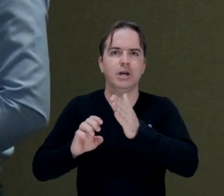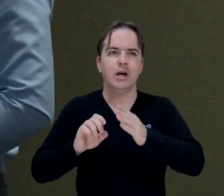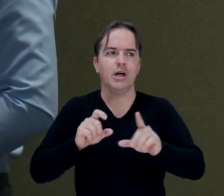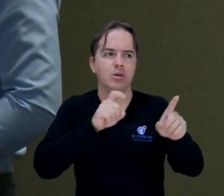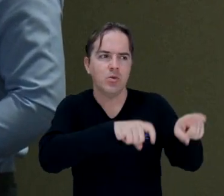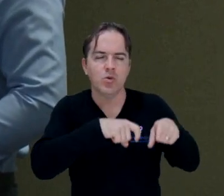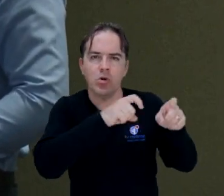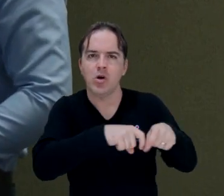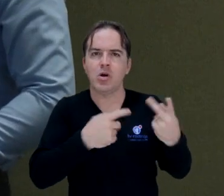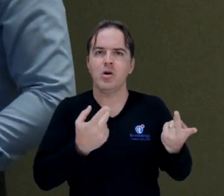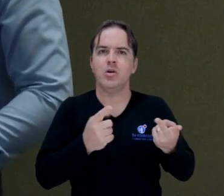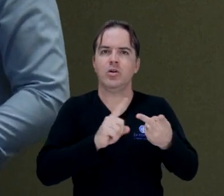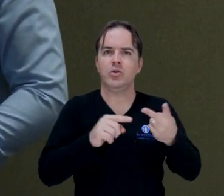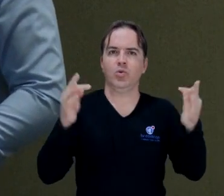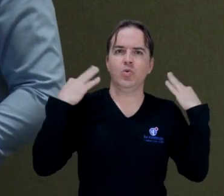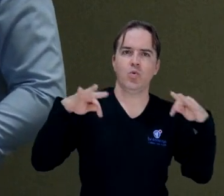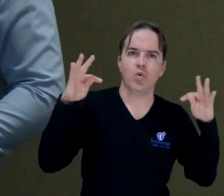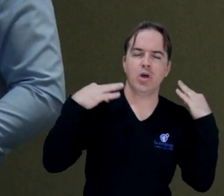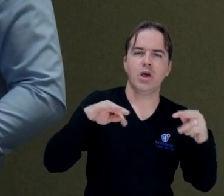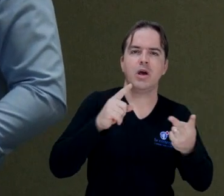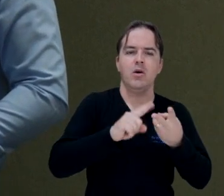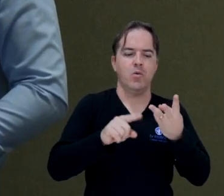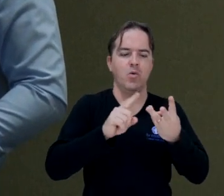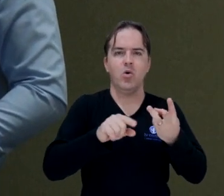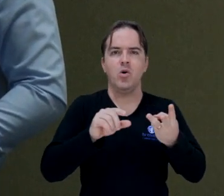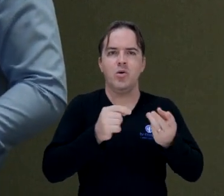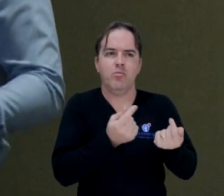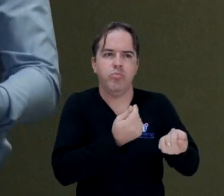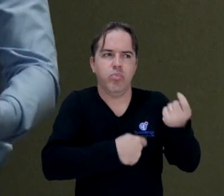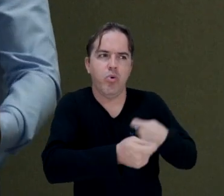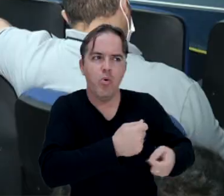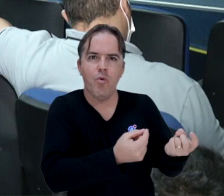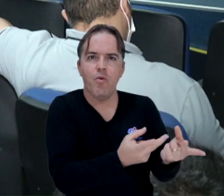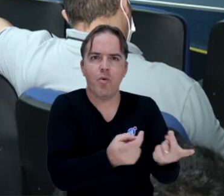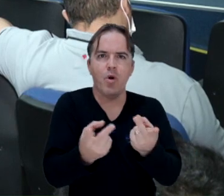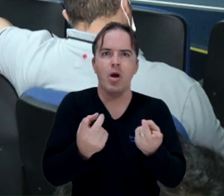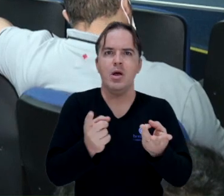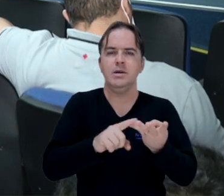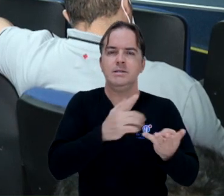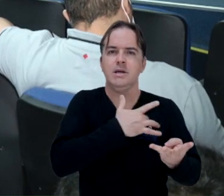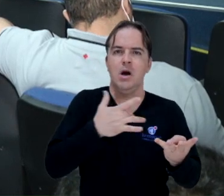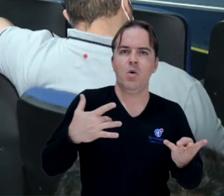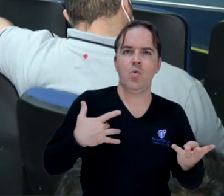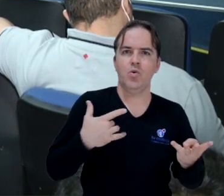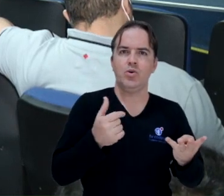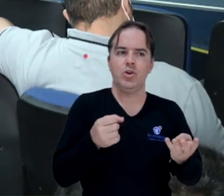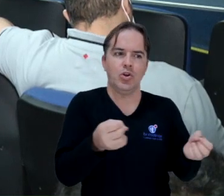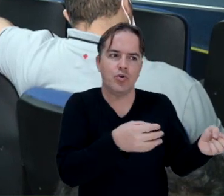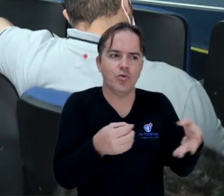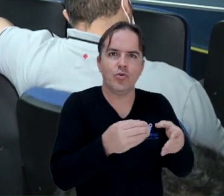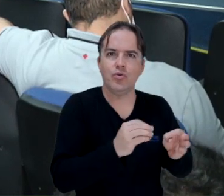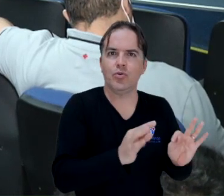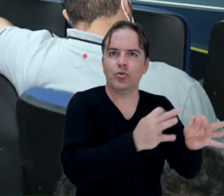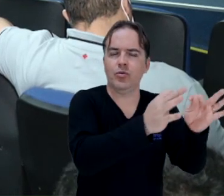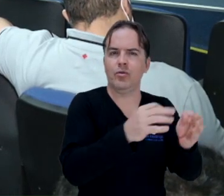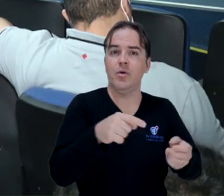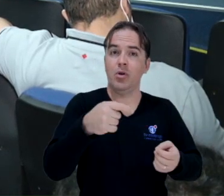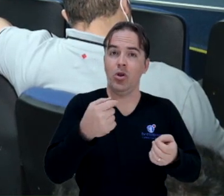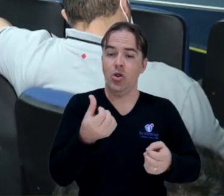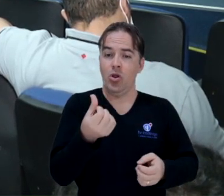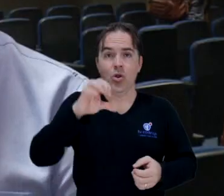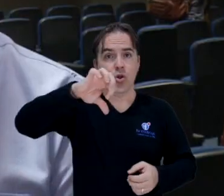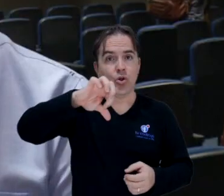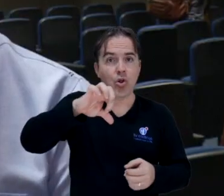setores como agronegócio, turismo, comércio, saúde e tecnologia da informação em nove regiões de